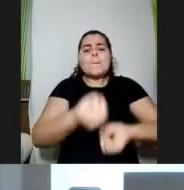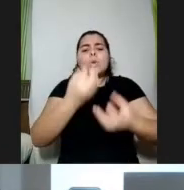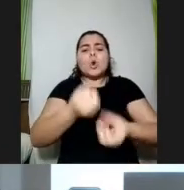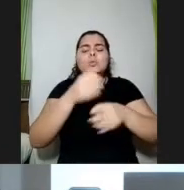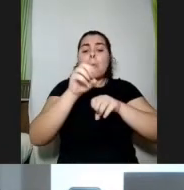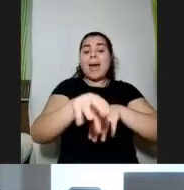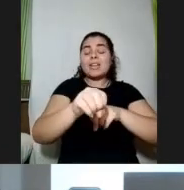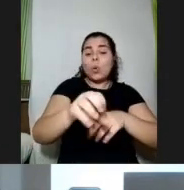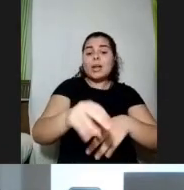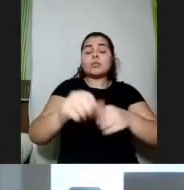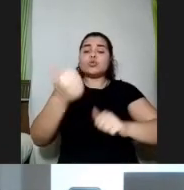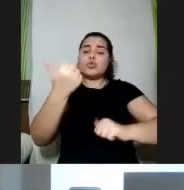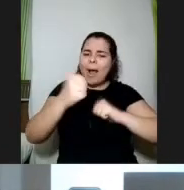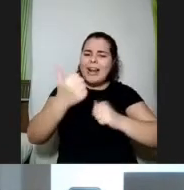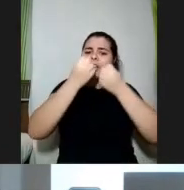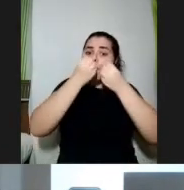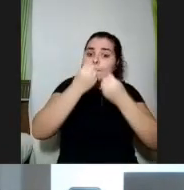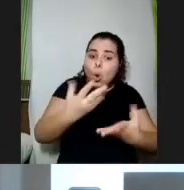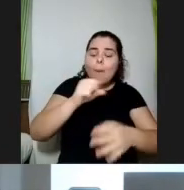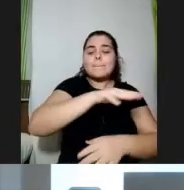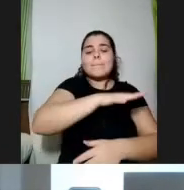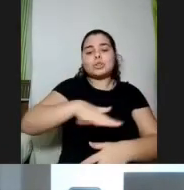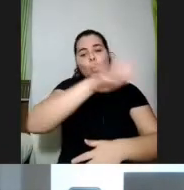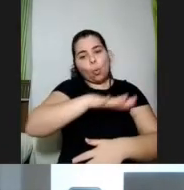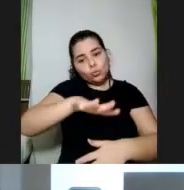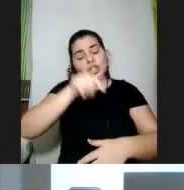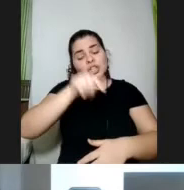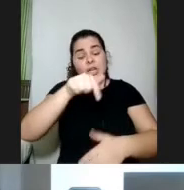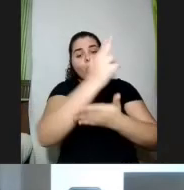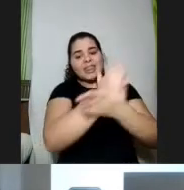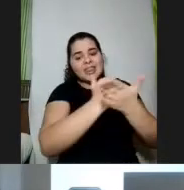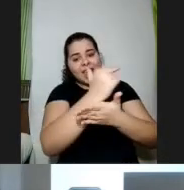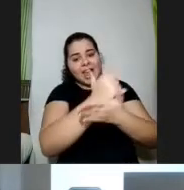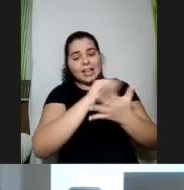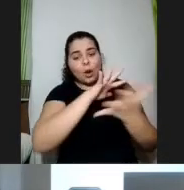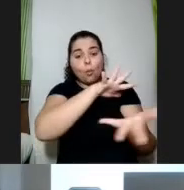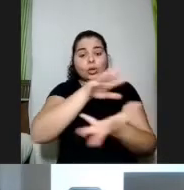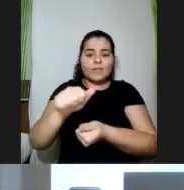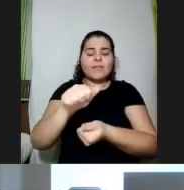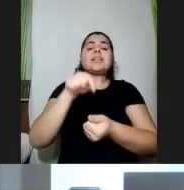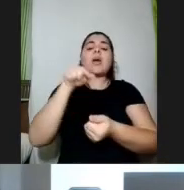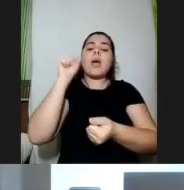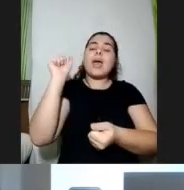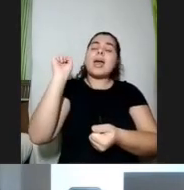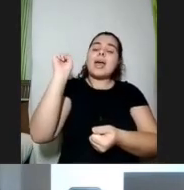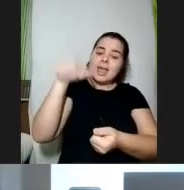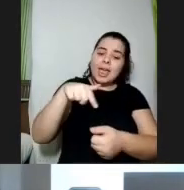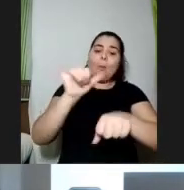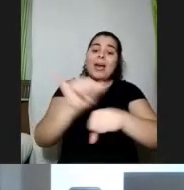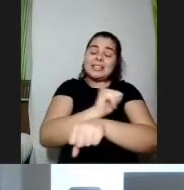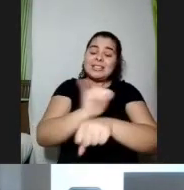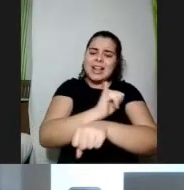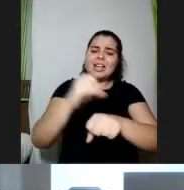todas e o desenho universal para a aprendizagem é uma das estratégias que a gente tem apostado bastante nela, que tem sido